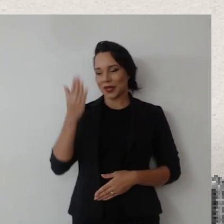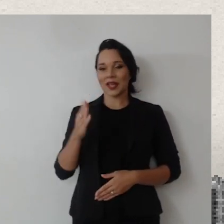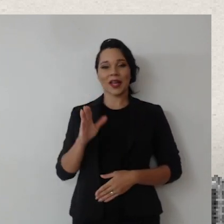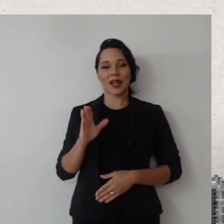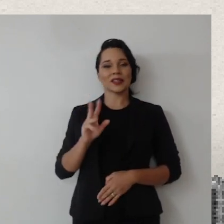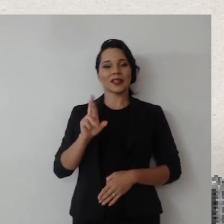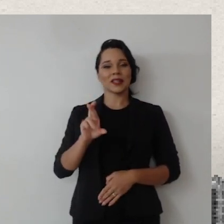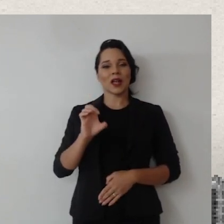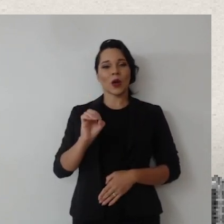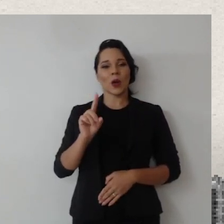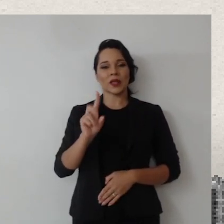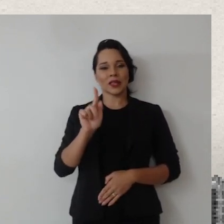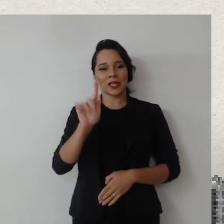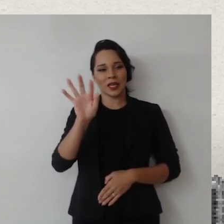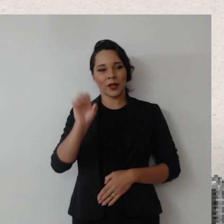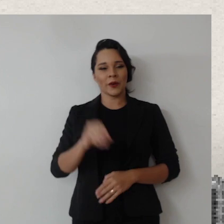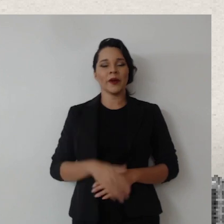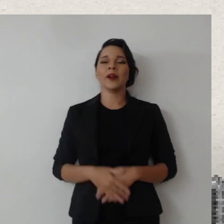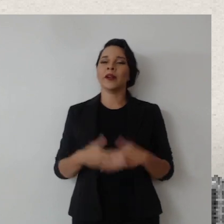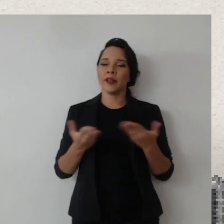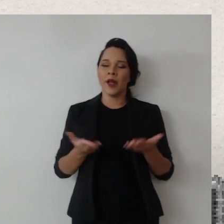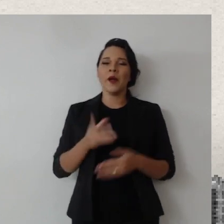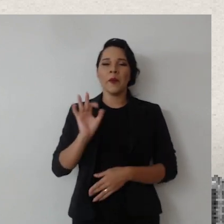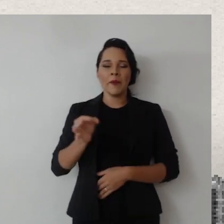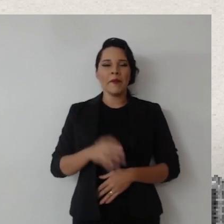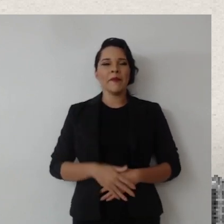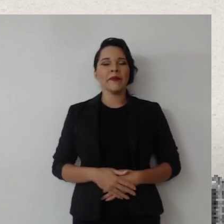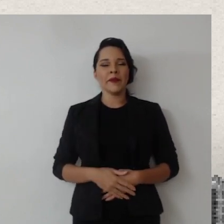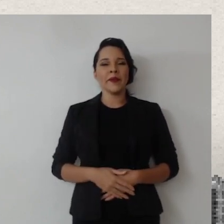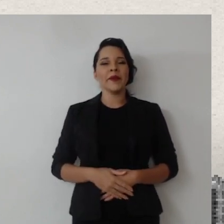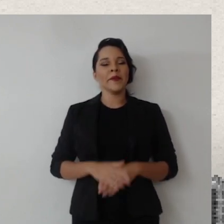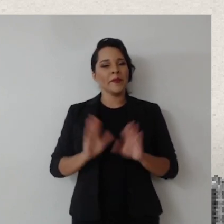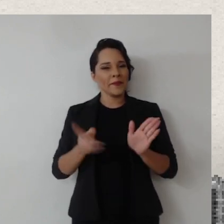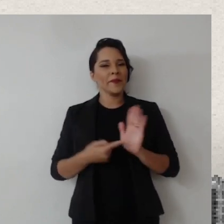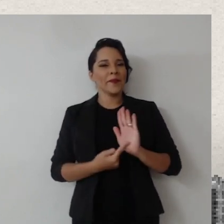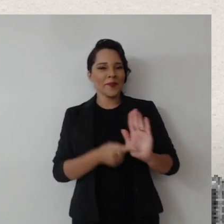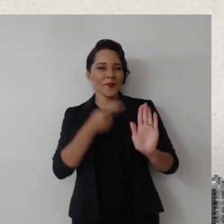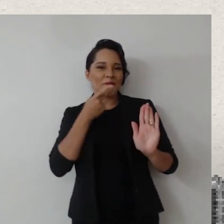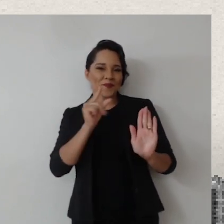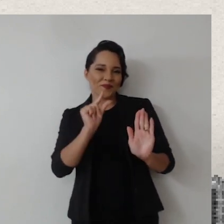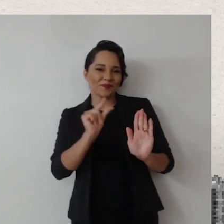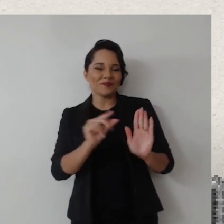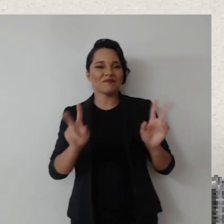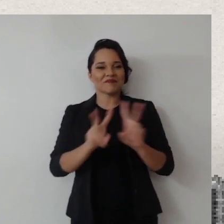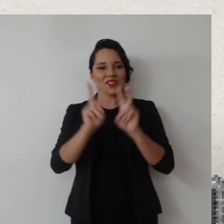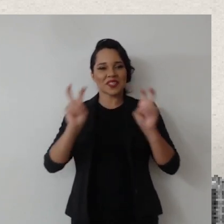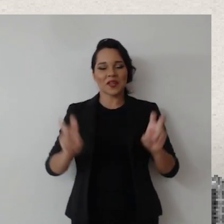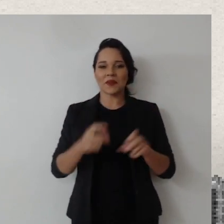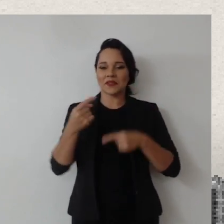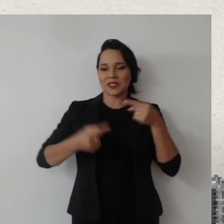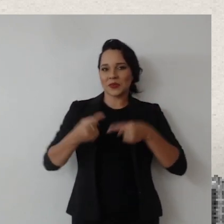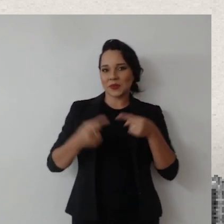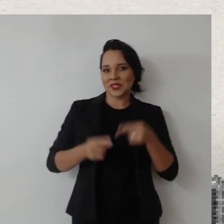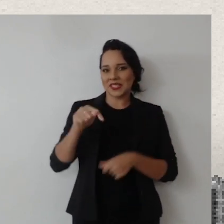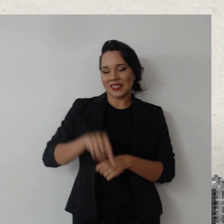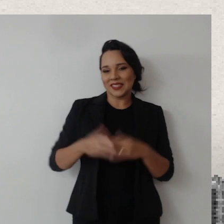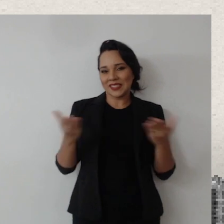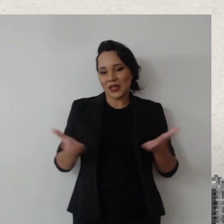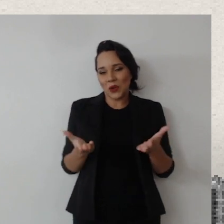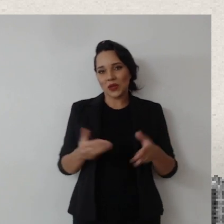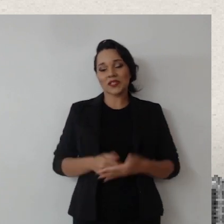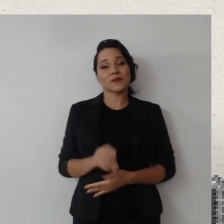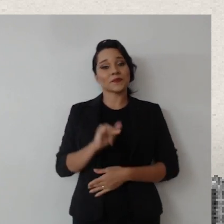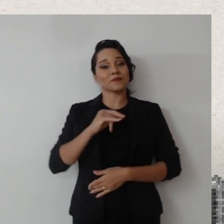Obrigada, doutor Rodrigo. É isso mesmo. O doutor Rodrigo já apresentou um pouquinho do tema que vai ser discutido.